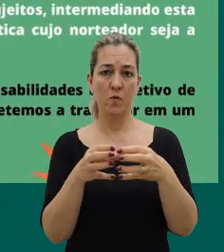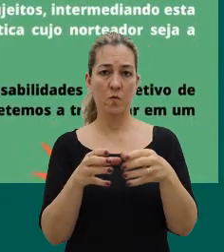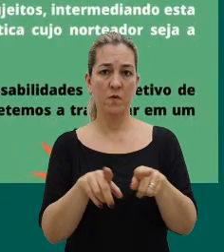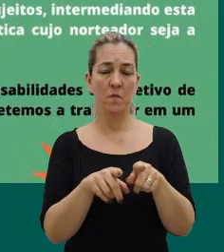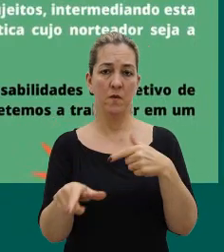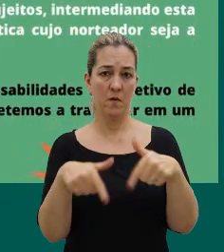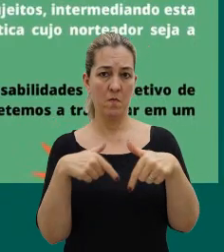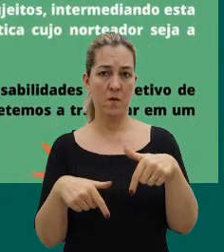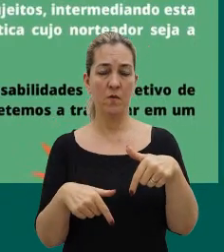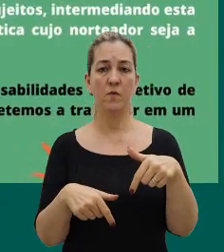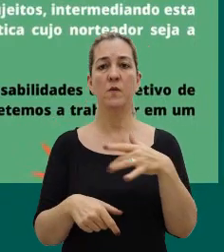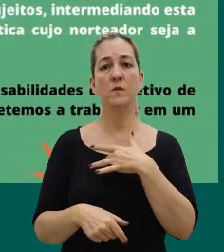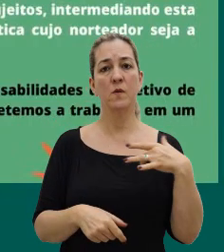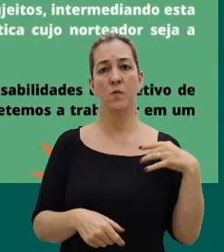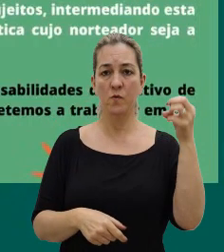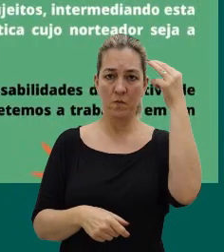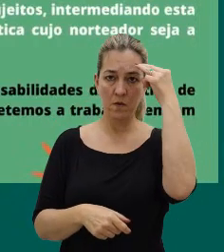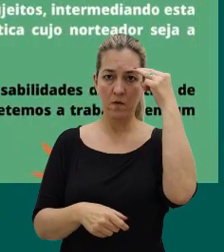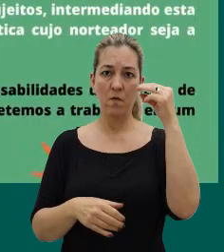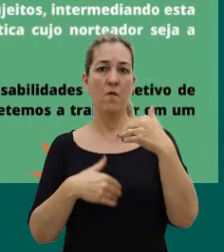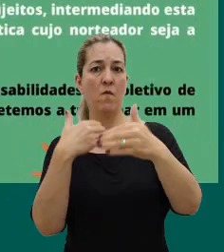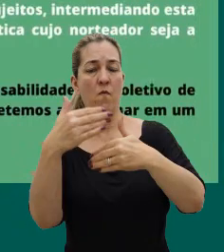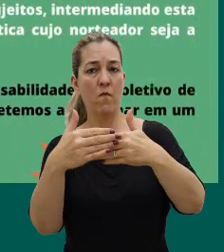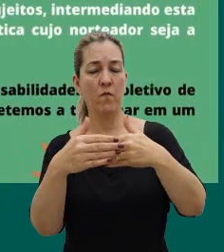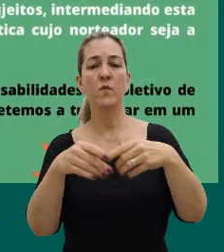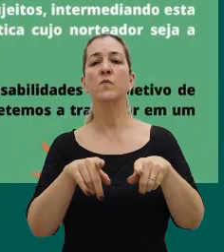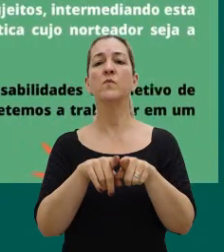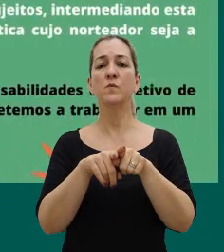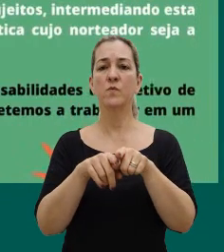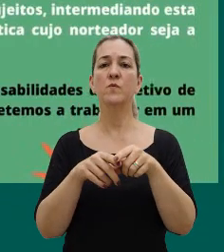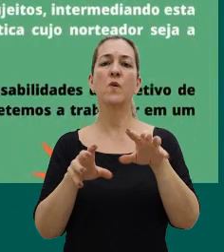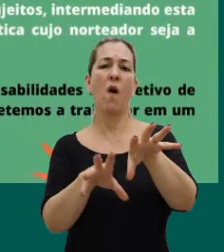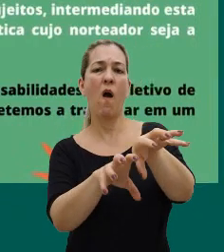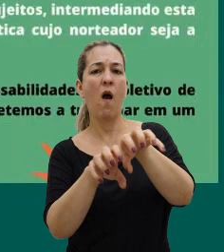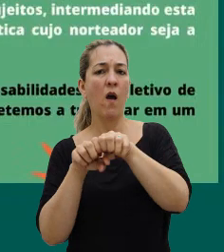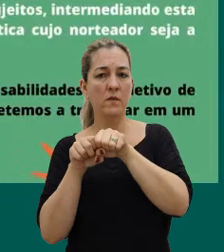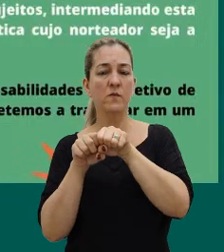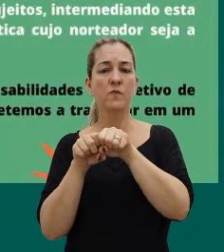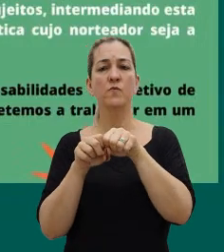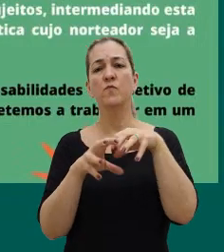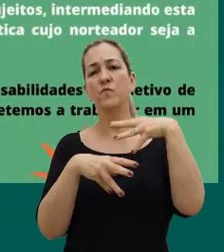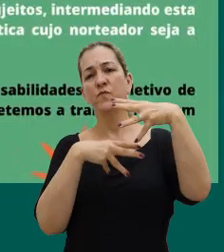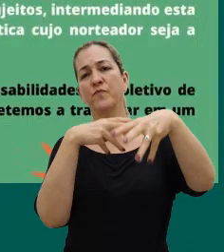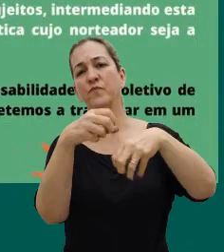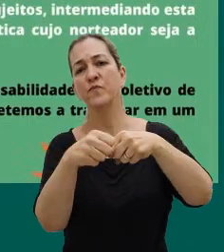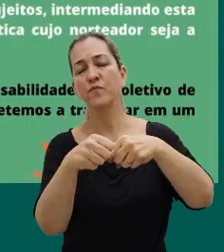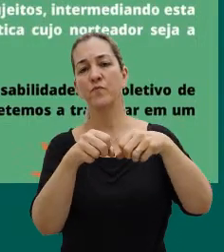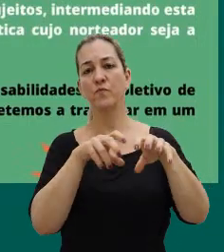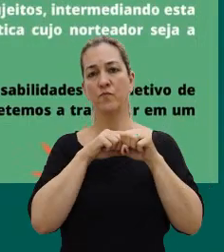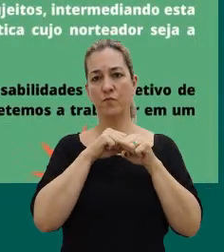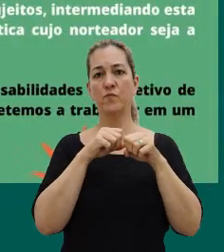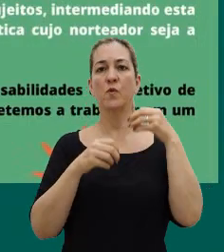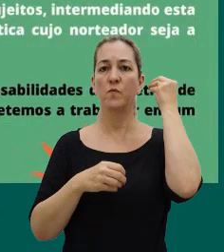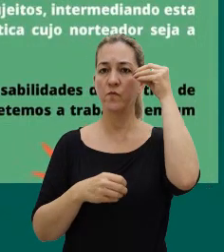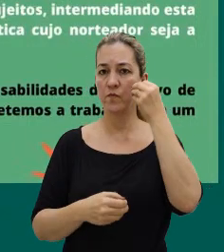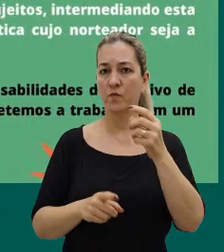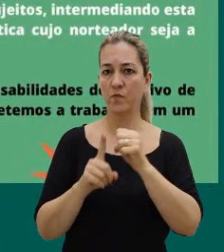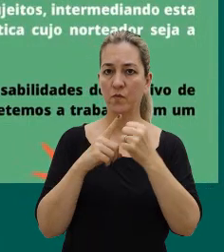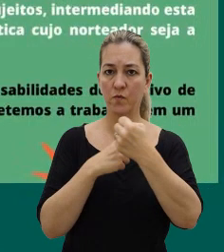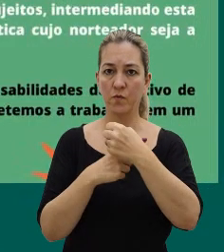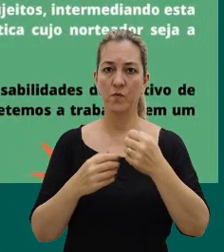de trabalhadores da saúde mental, envolvido nessa tarefa toda de resgate, né, um resgate da dignidade humana, um resgate psicossocial.